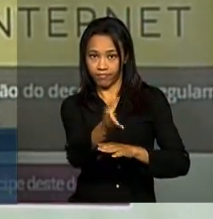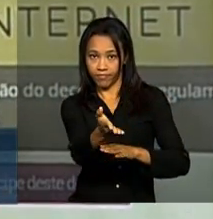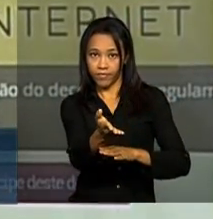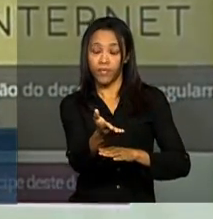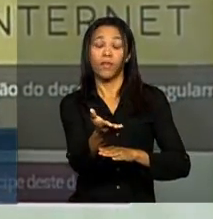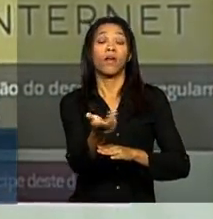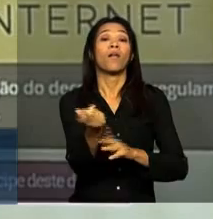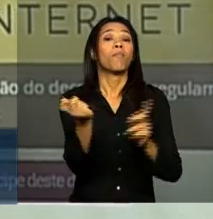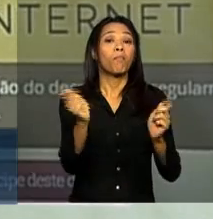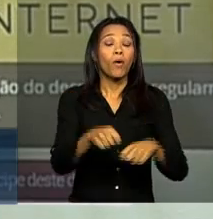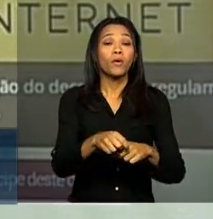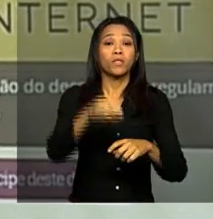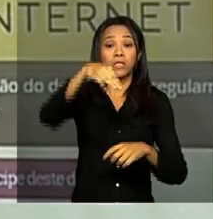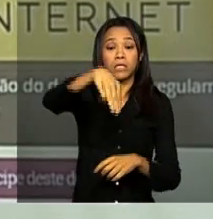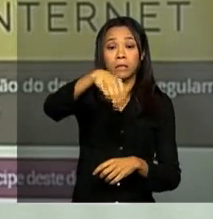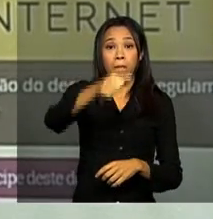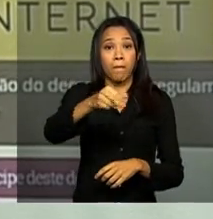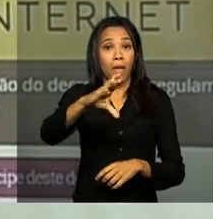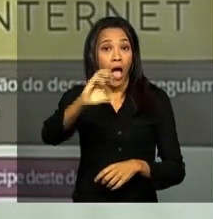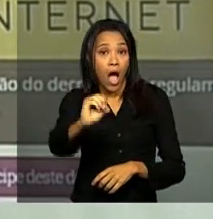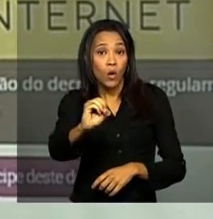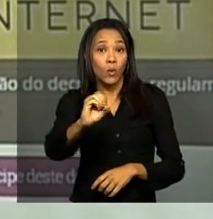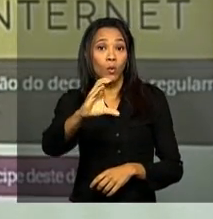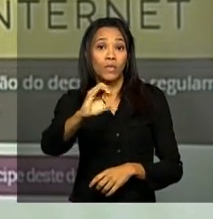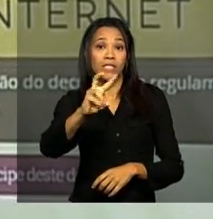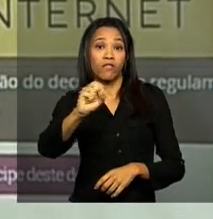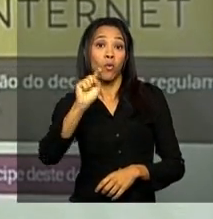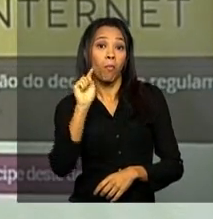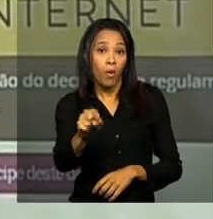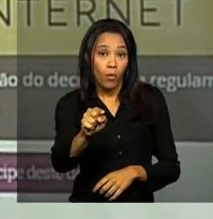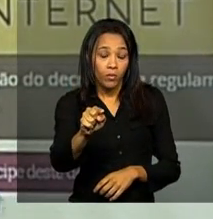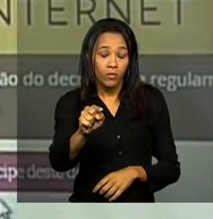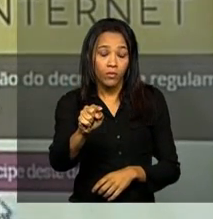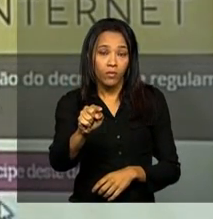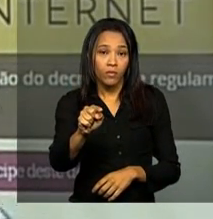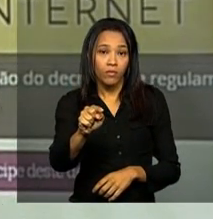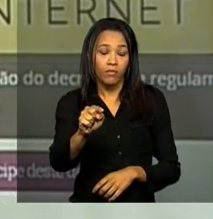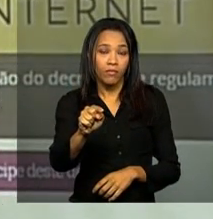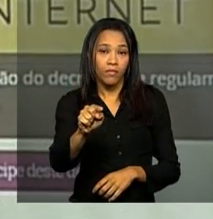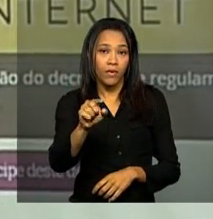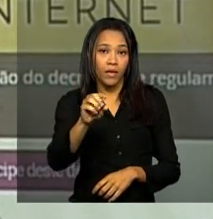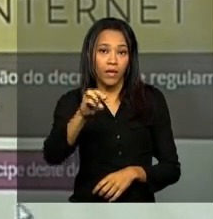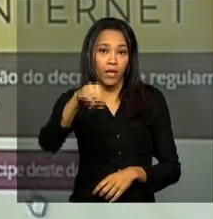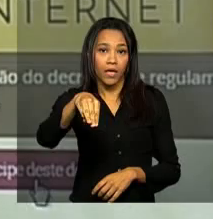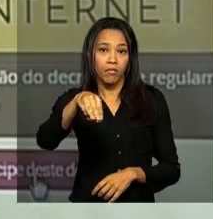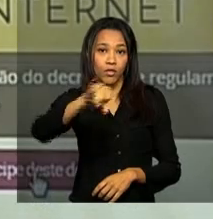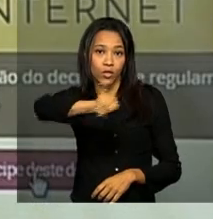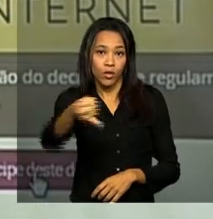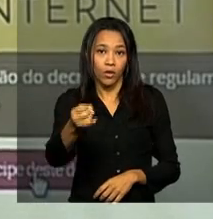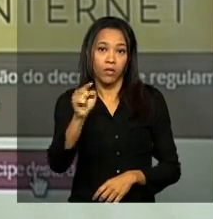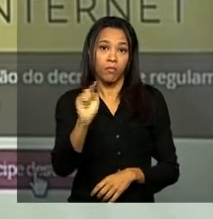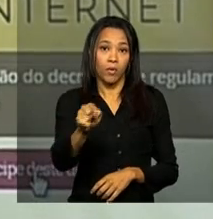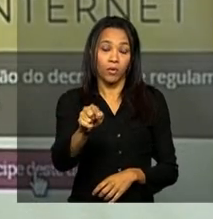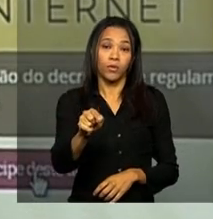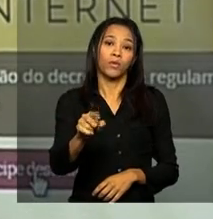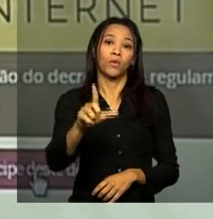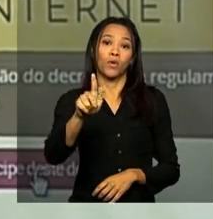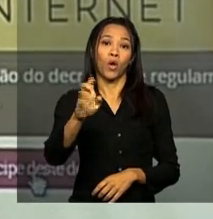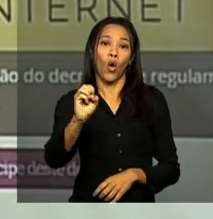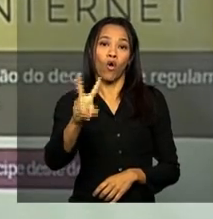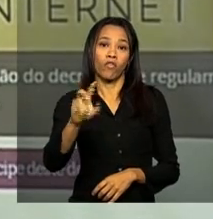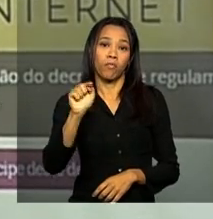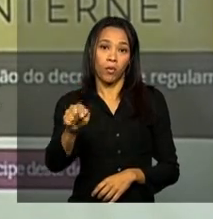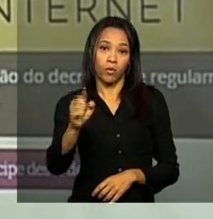iniciar com marcocivil.mj.gov.br ou